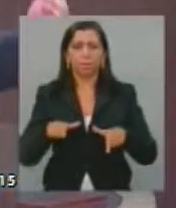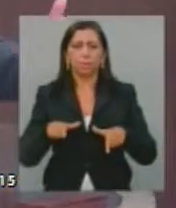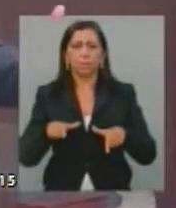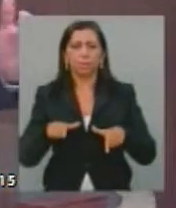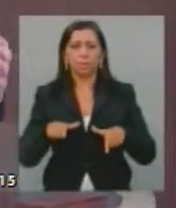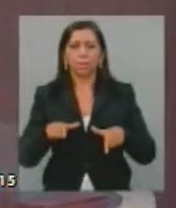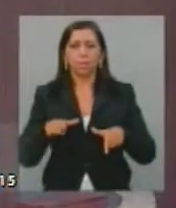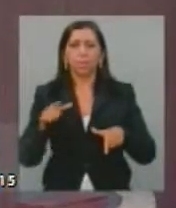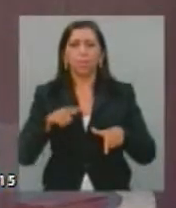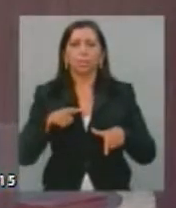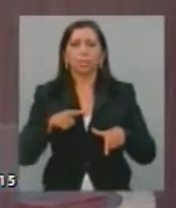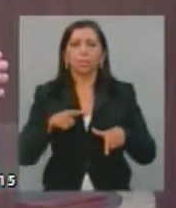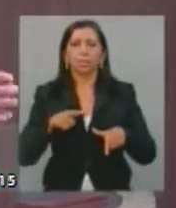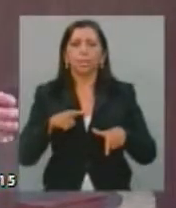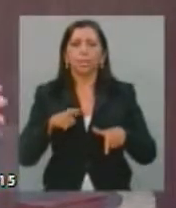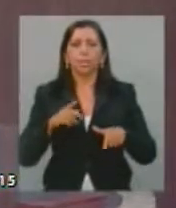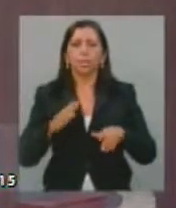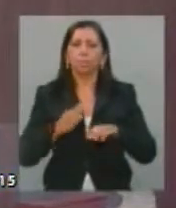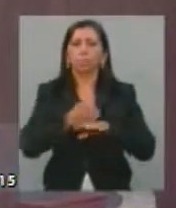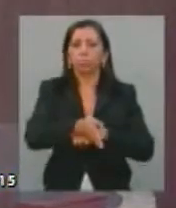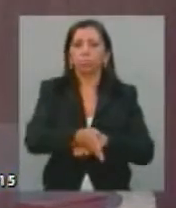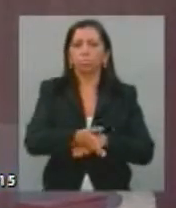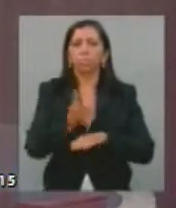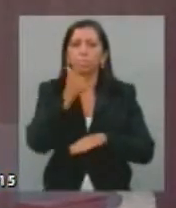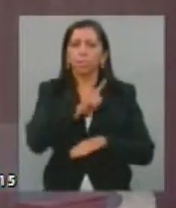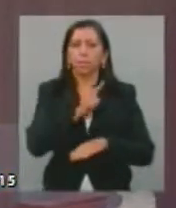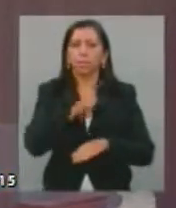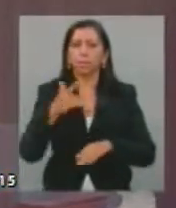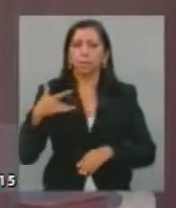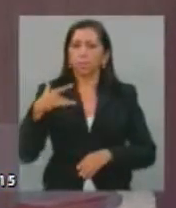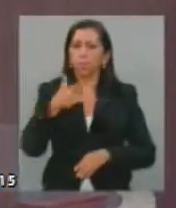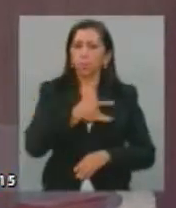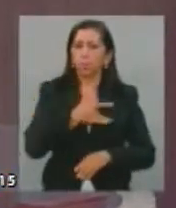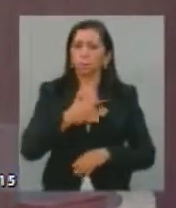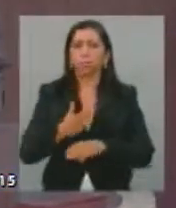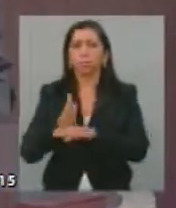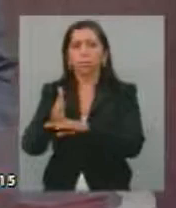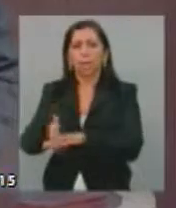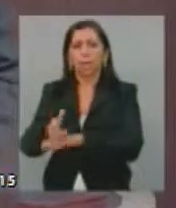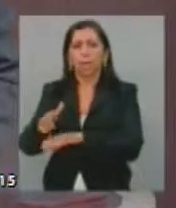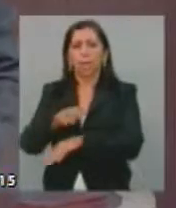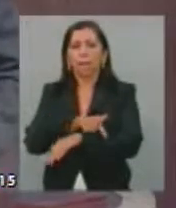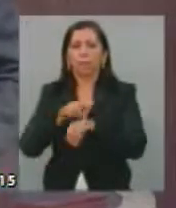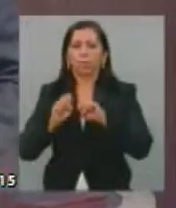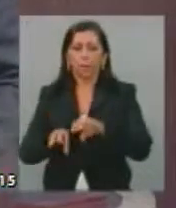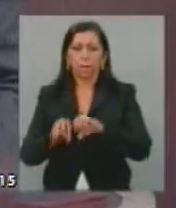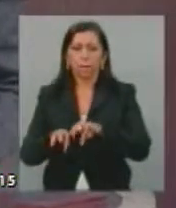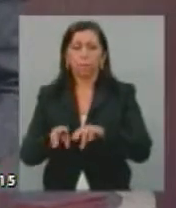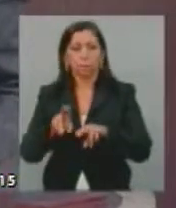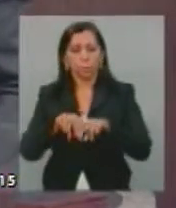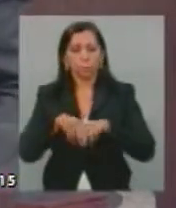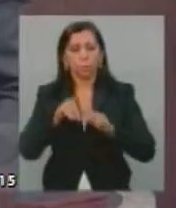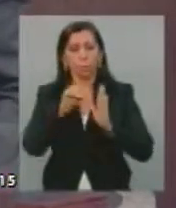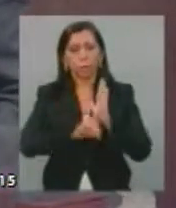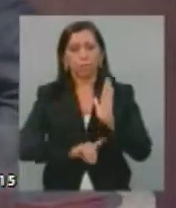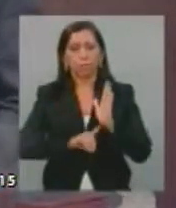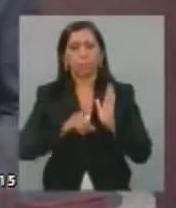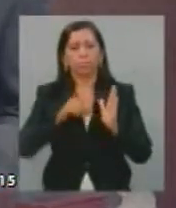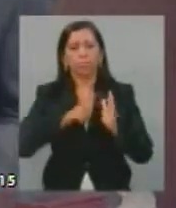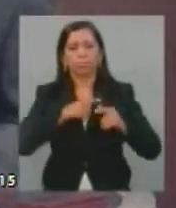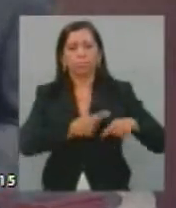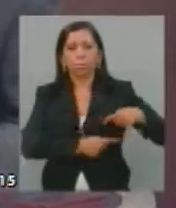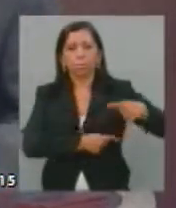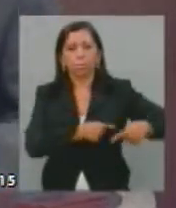o acesso à saúde, à educação. Por isso que os direitos têm gerações,